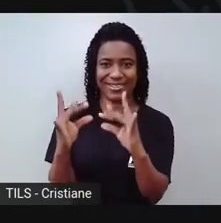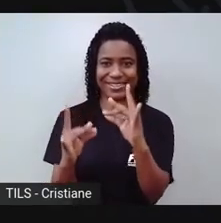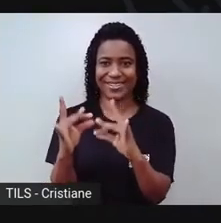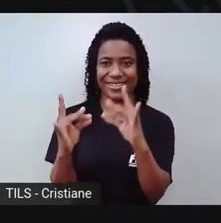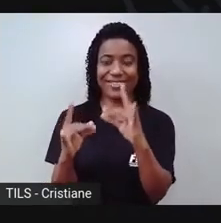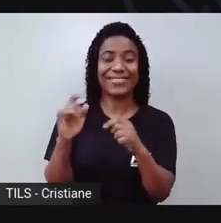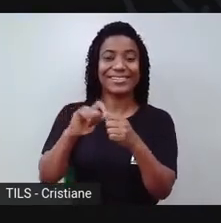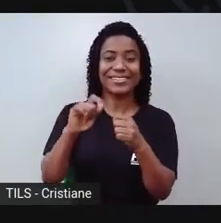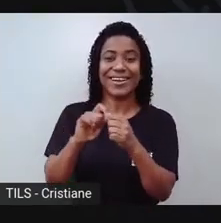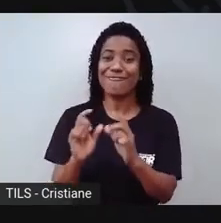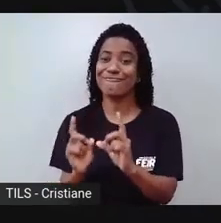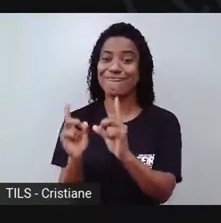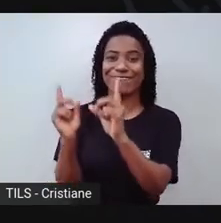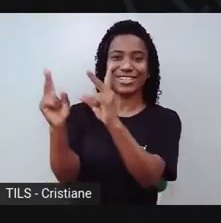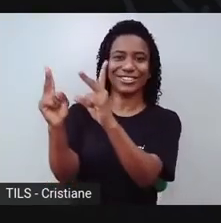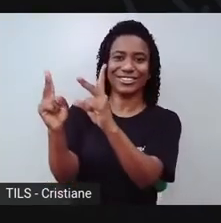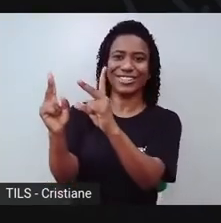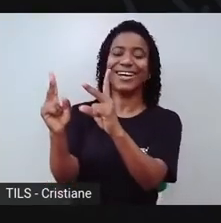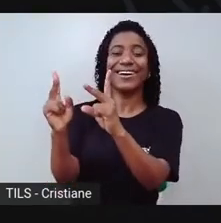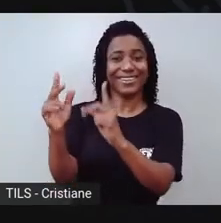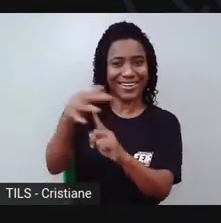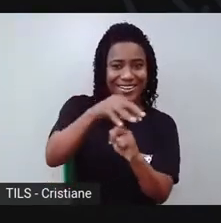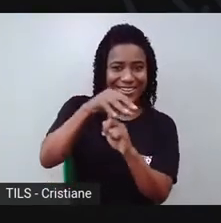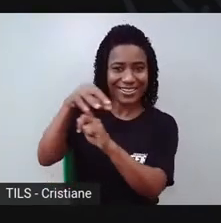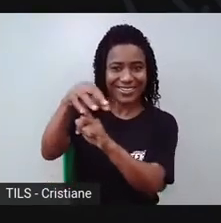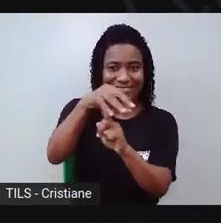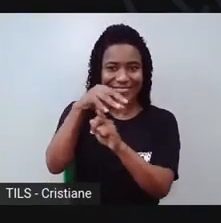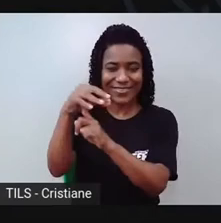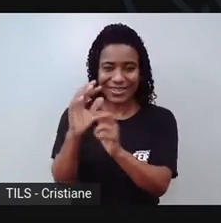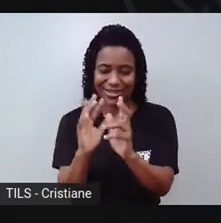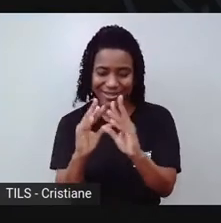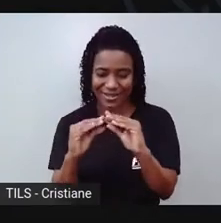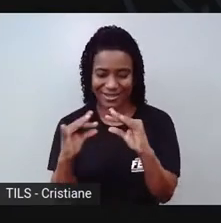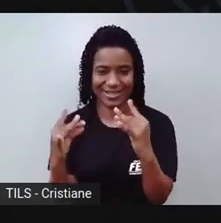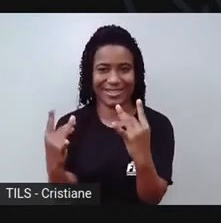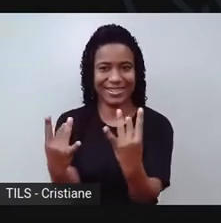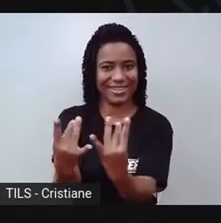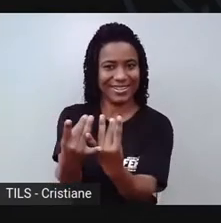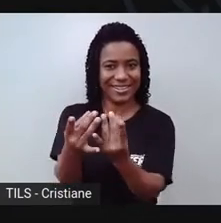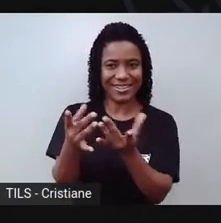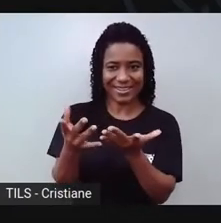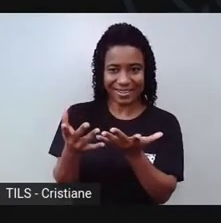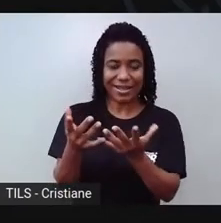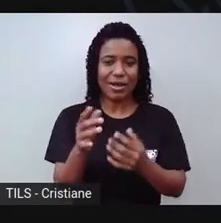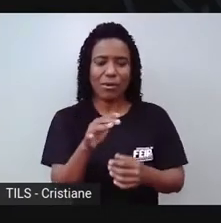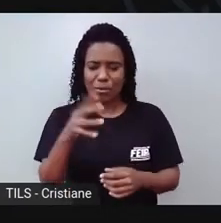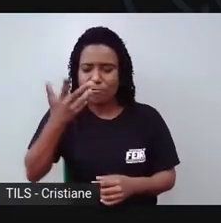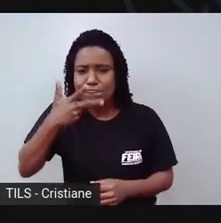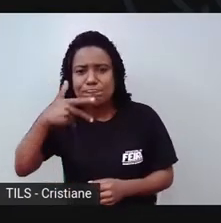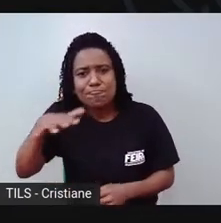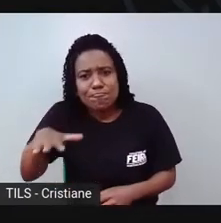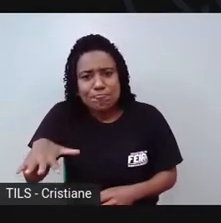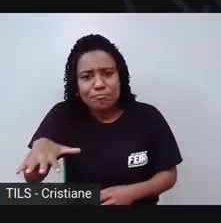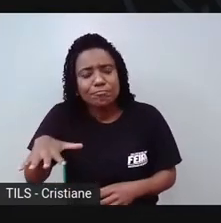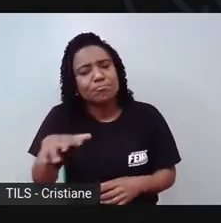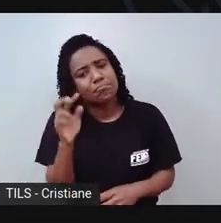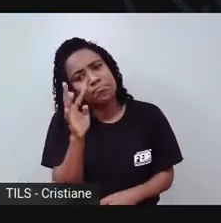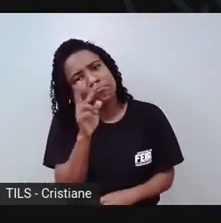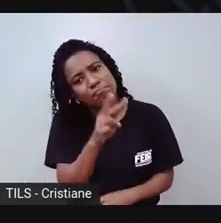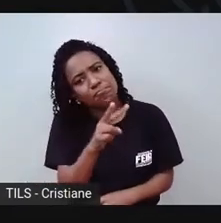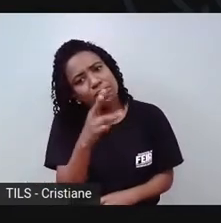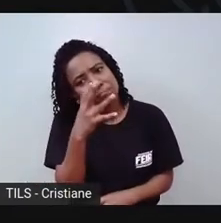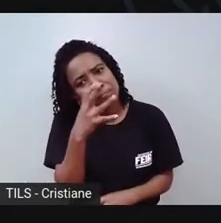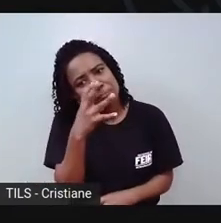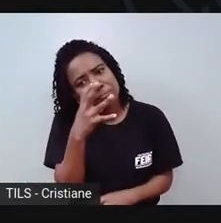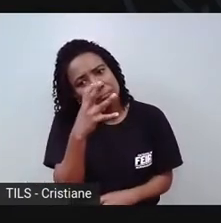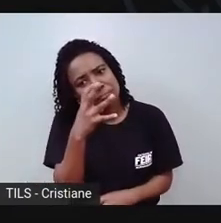seis anos, ficava assim, do ladinho da mãe, e toda a massinha que sobrava do trabalhinho que a mamãe tava fazendo, ele